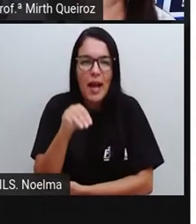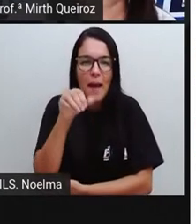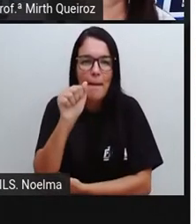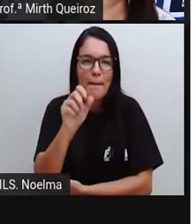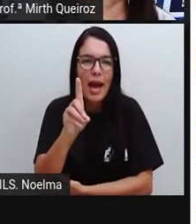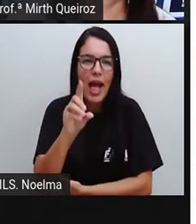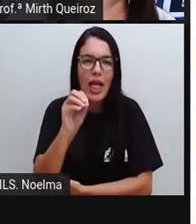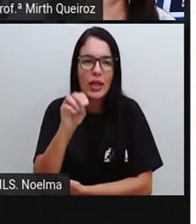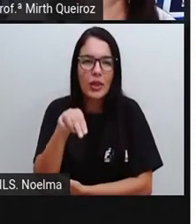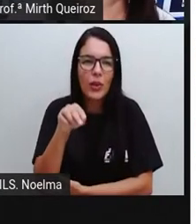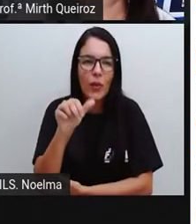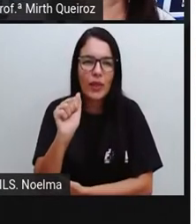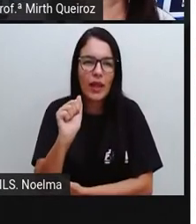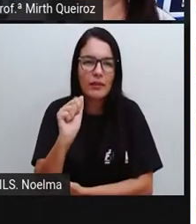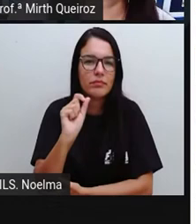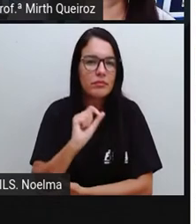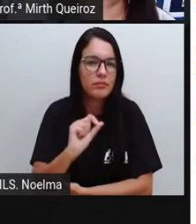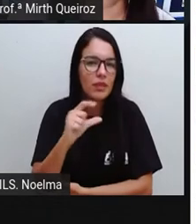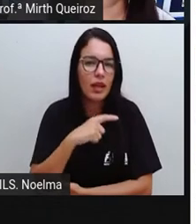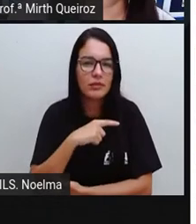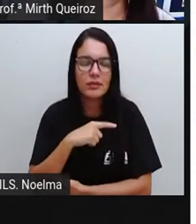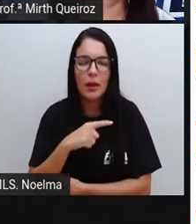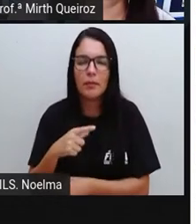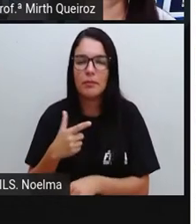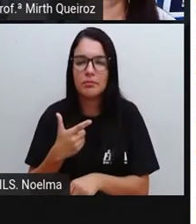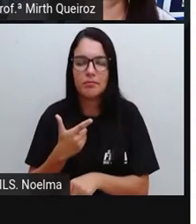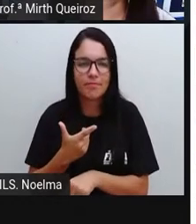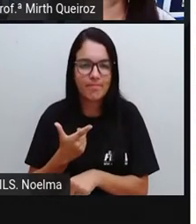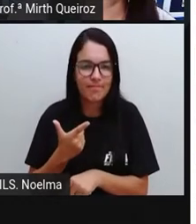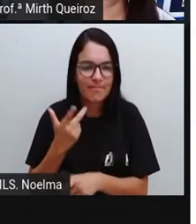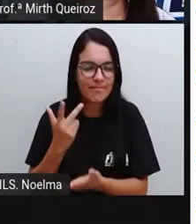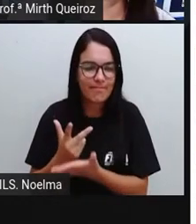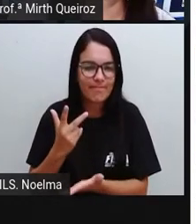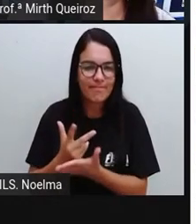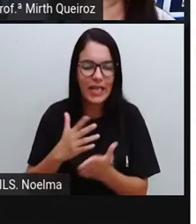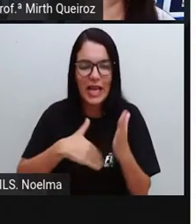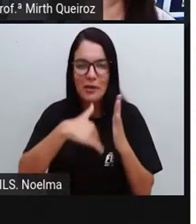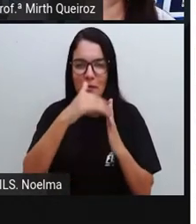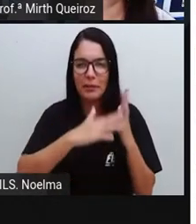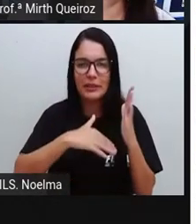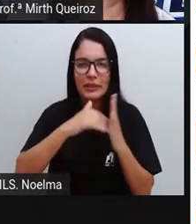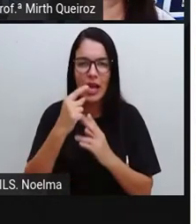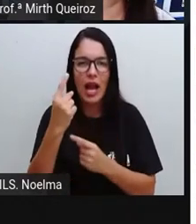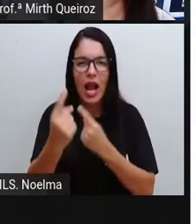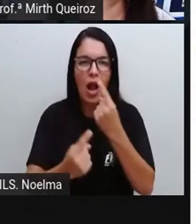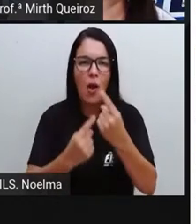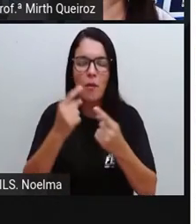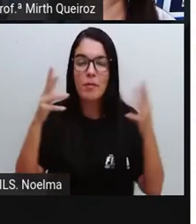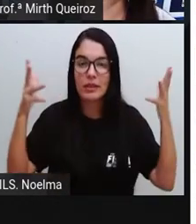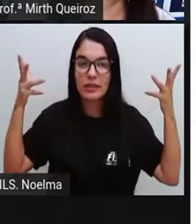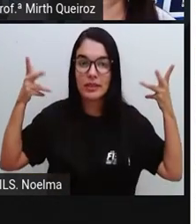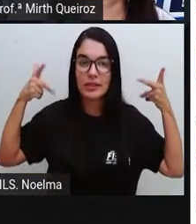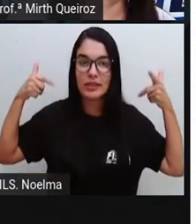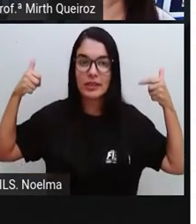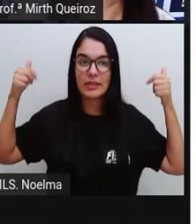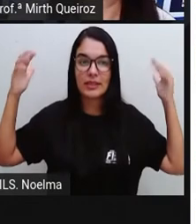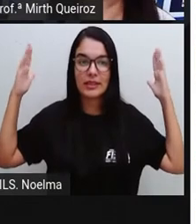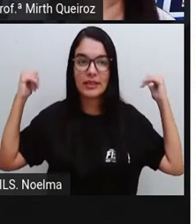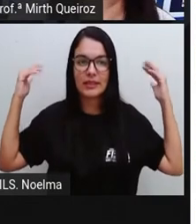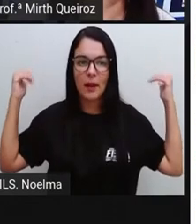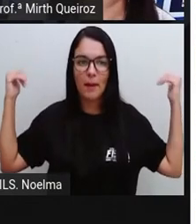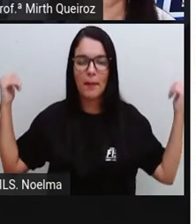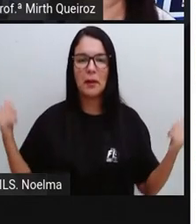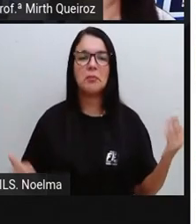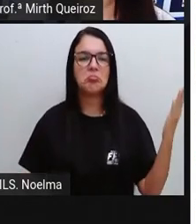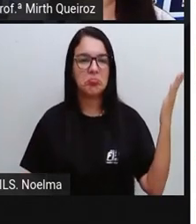ele também costuma, né? A pintar algumas celebridades, que foi o caso de Madonna,